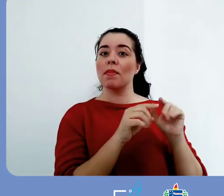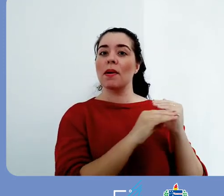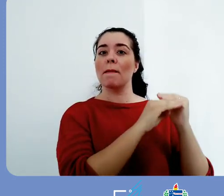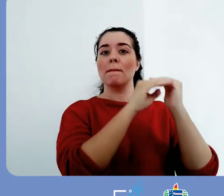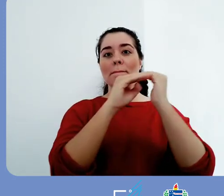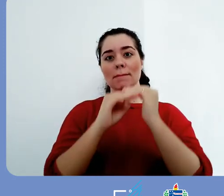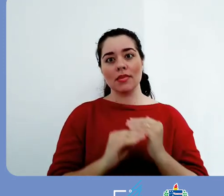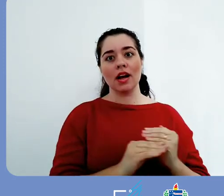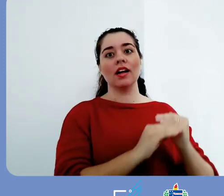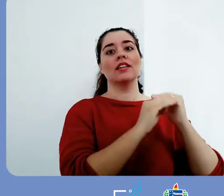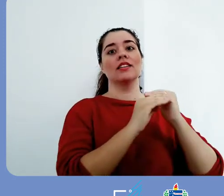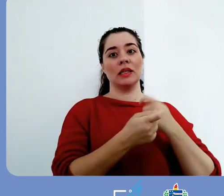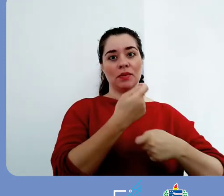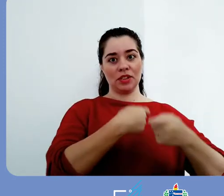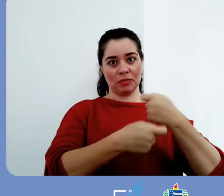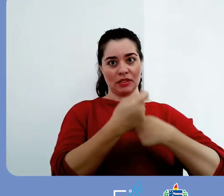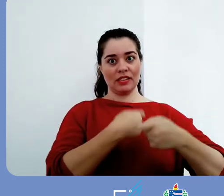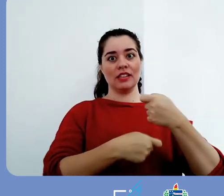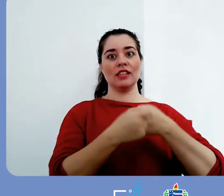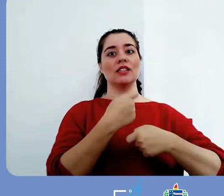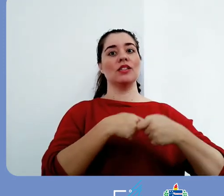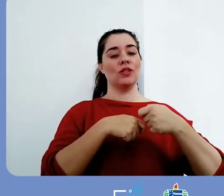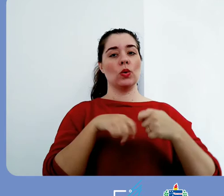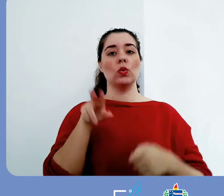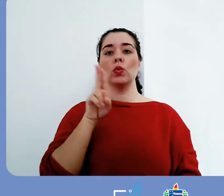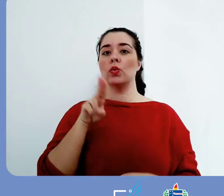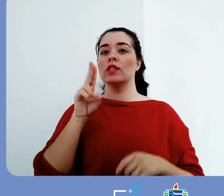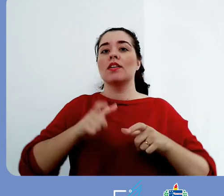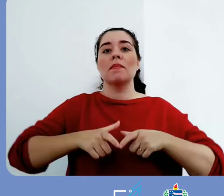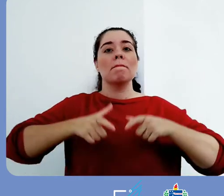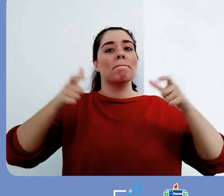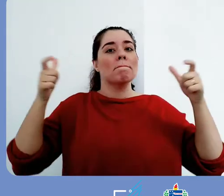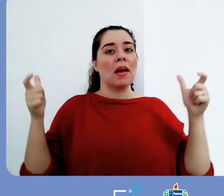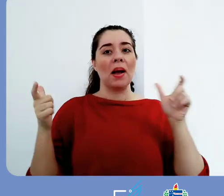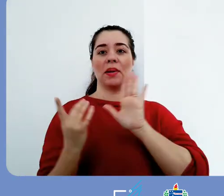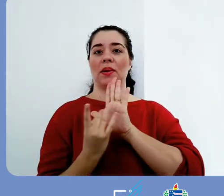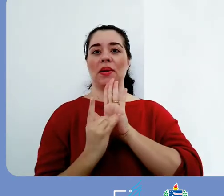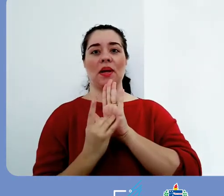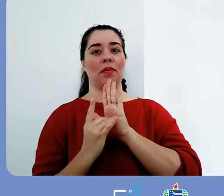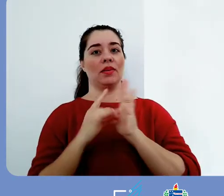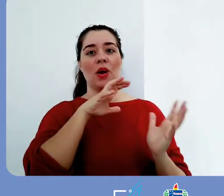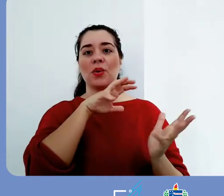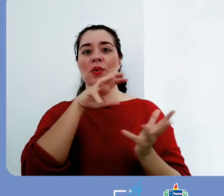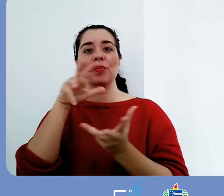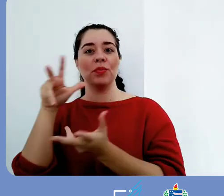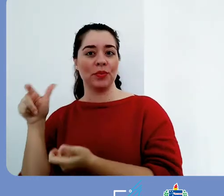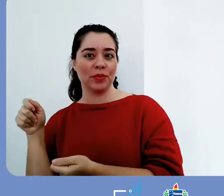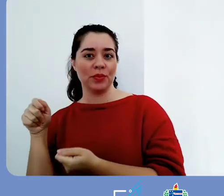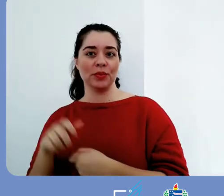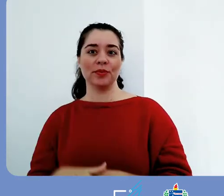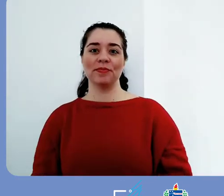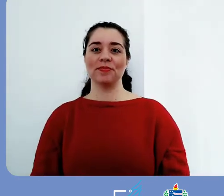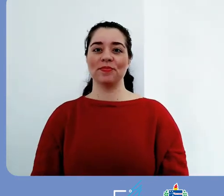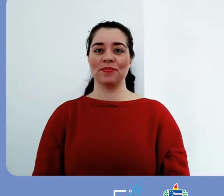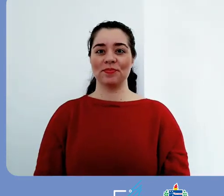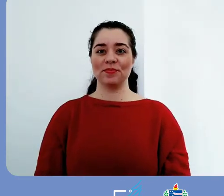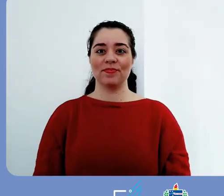é um padrão de administração adotado pela maioria dos repositórios institucionais por todo o mundo.